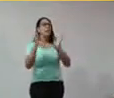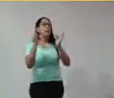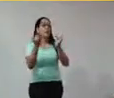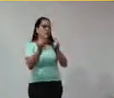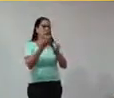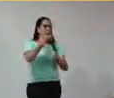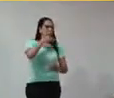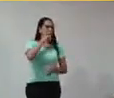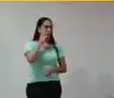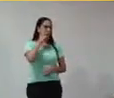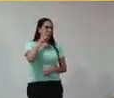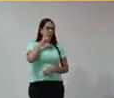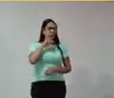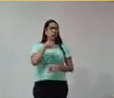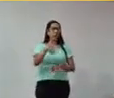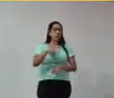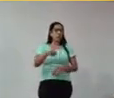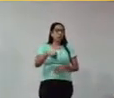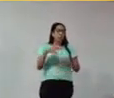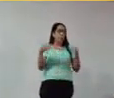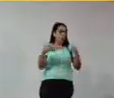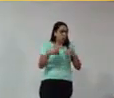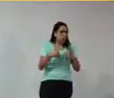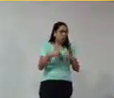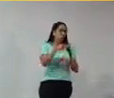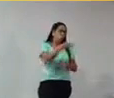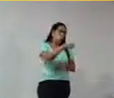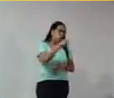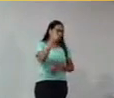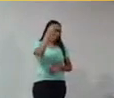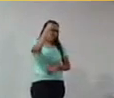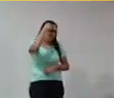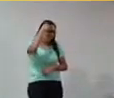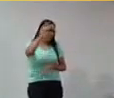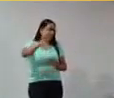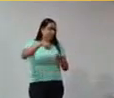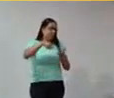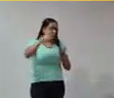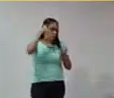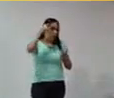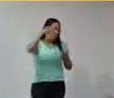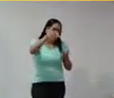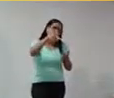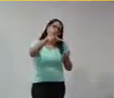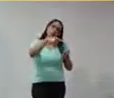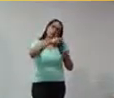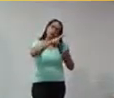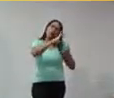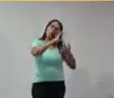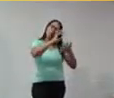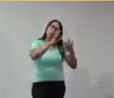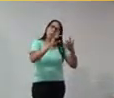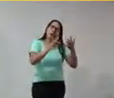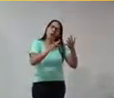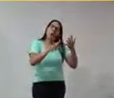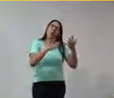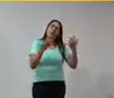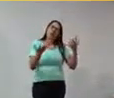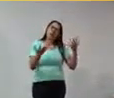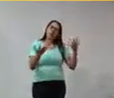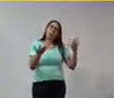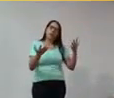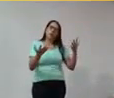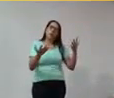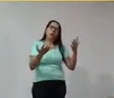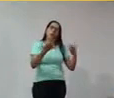ele leva essas informações, essas possibilidades. Então, acho que o diálogo aqui está muito além de